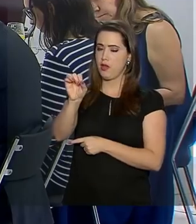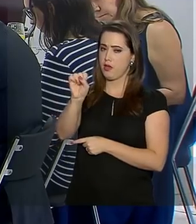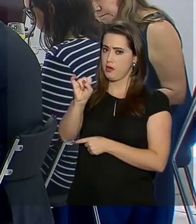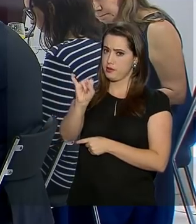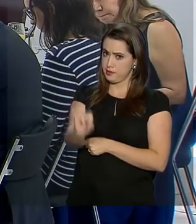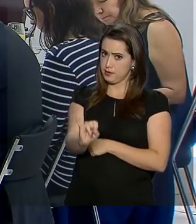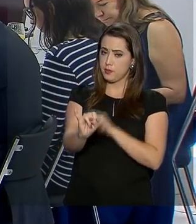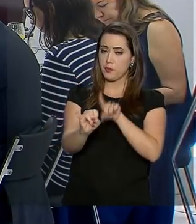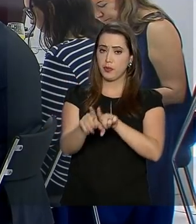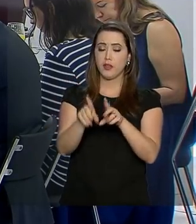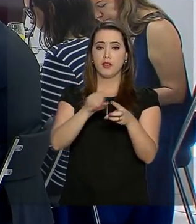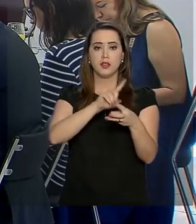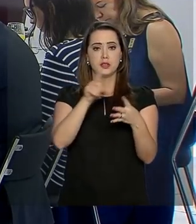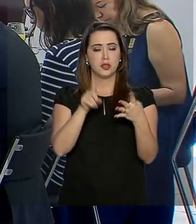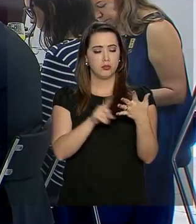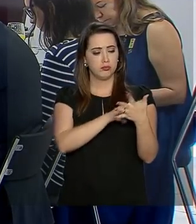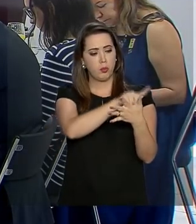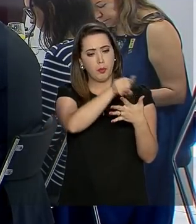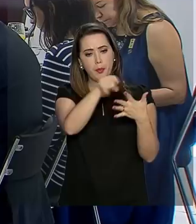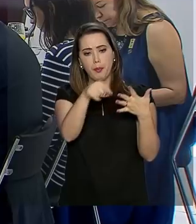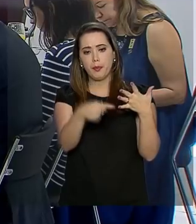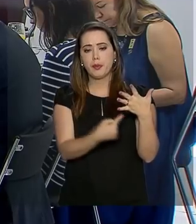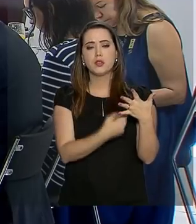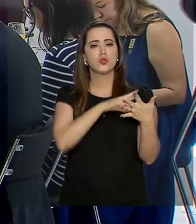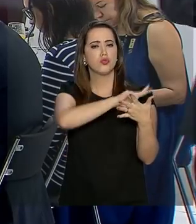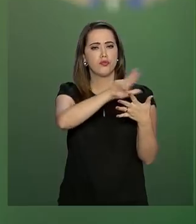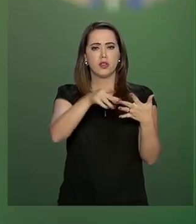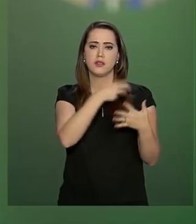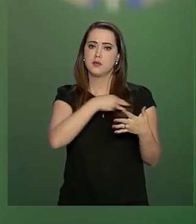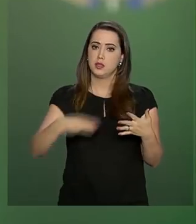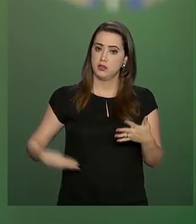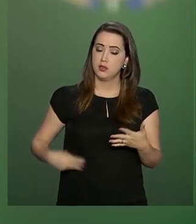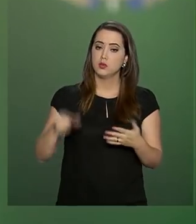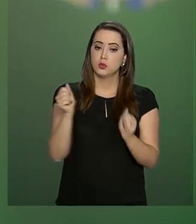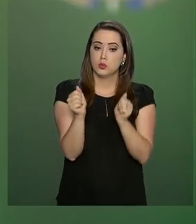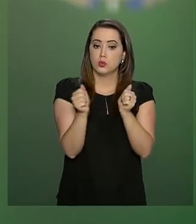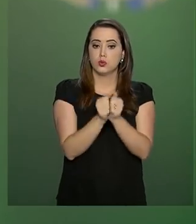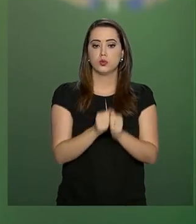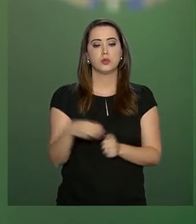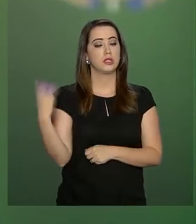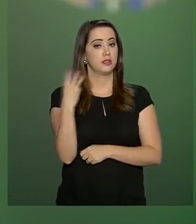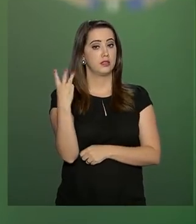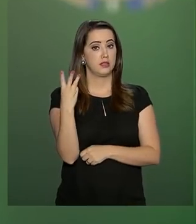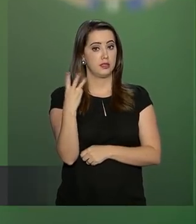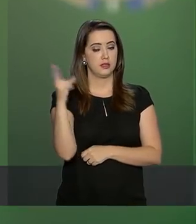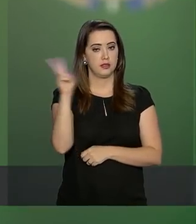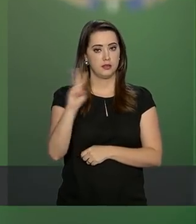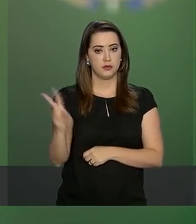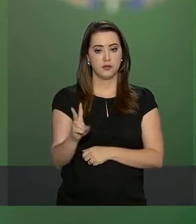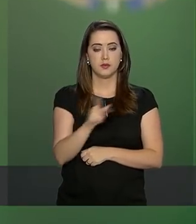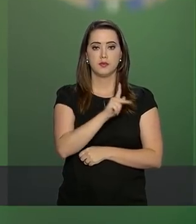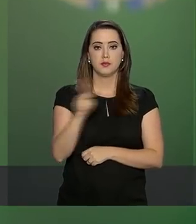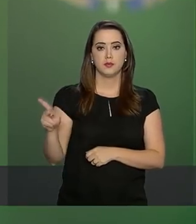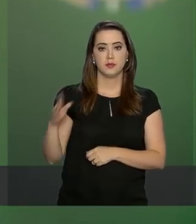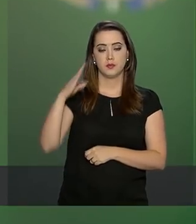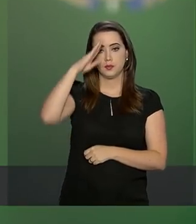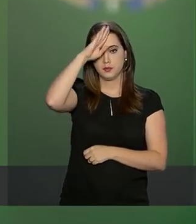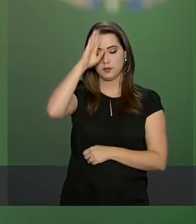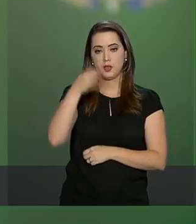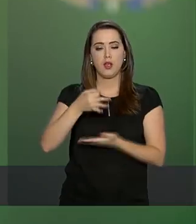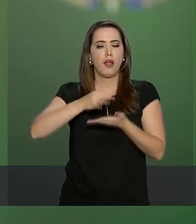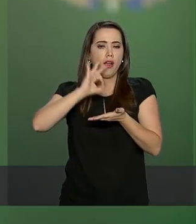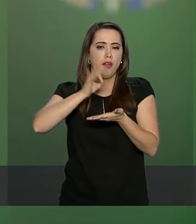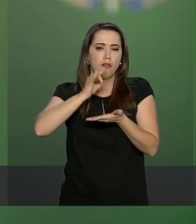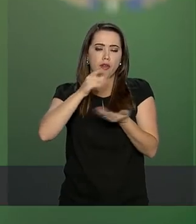e da Secretaria-Geral da Presidência da República Floriano Peixoto. Essa foi a terceira vez que o presidente Jair Bolsonaro tomou